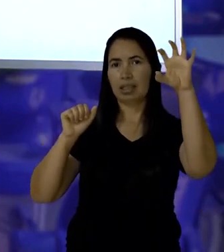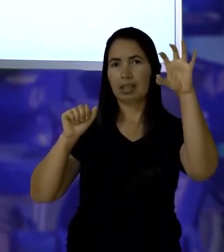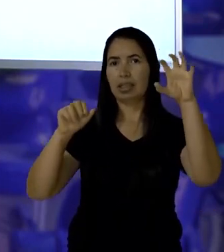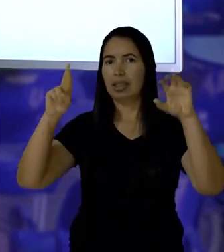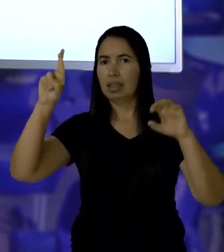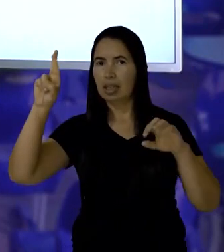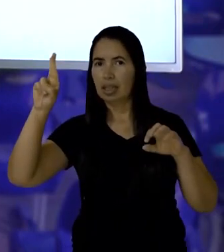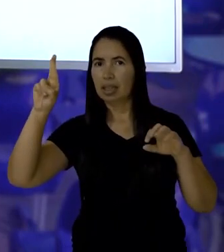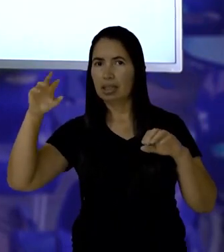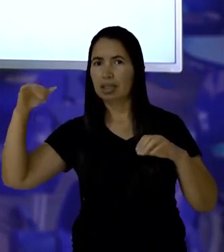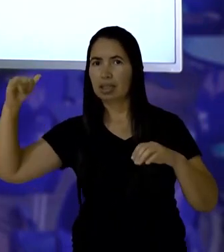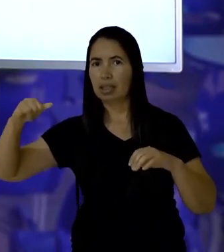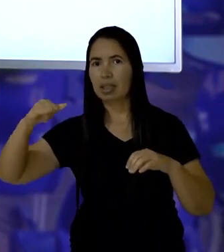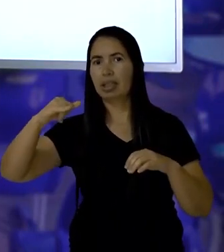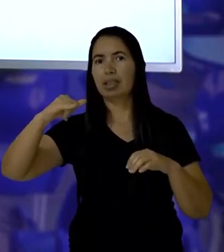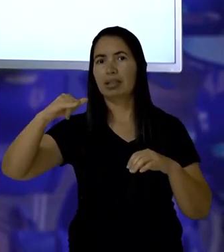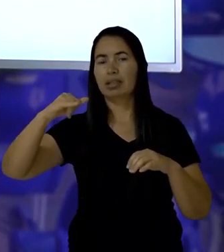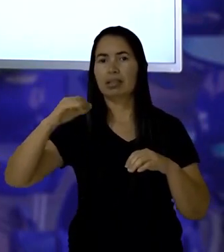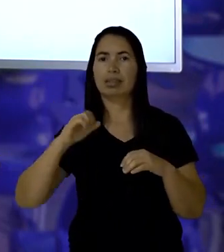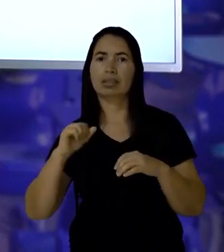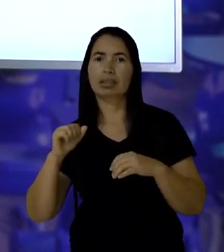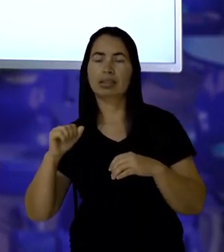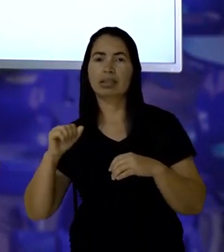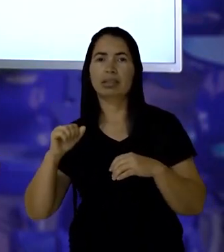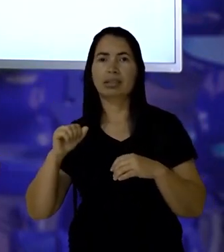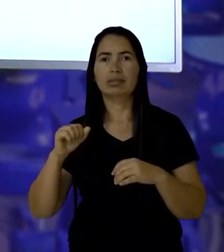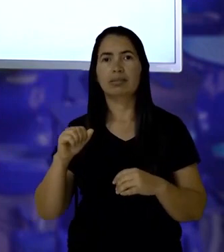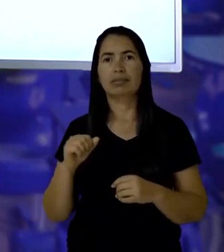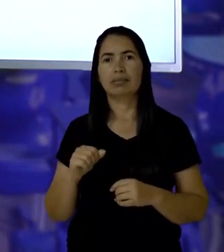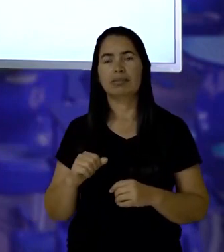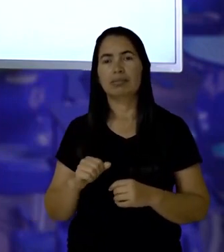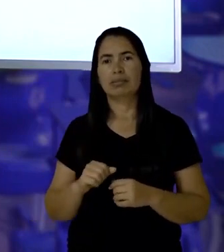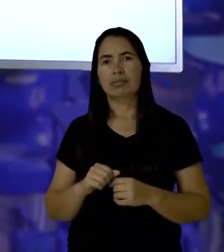letrinha R é a letra inicial de rã.